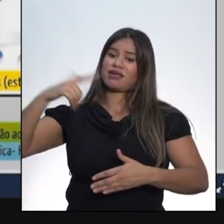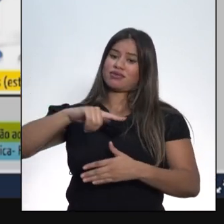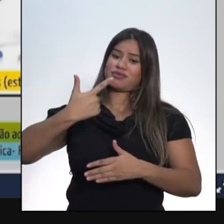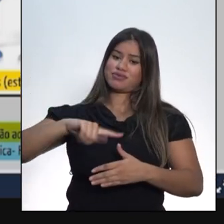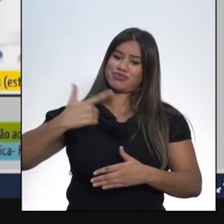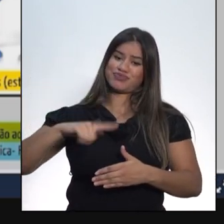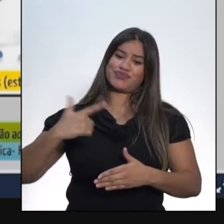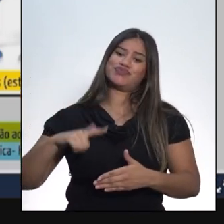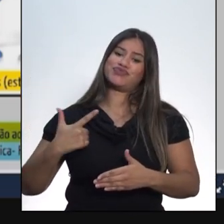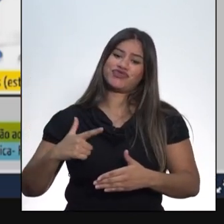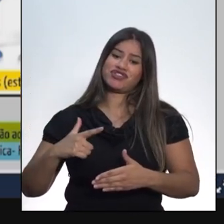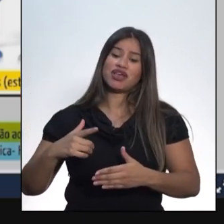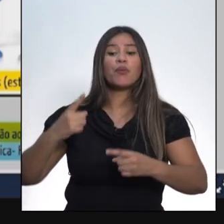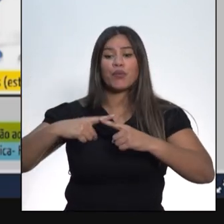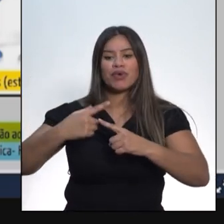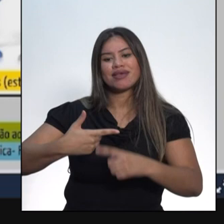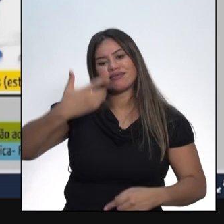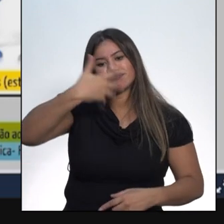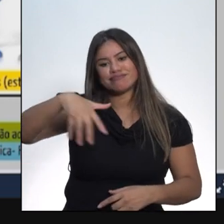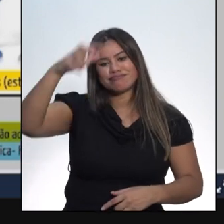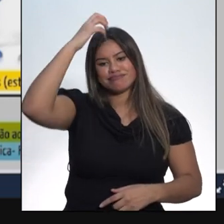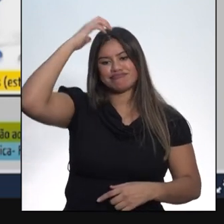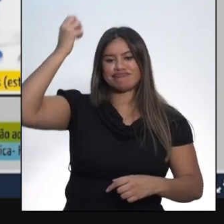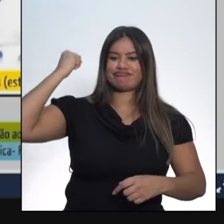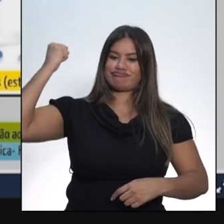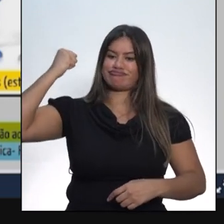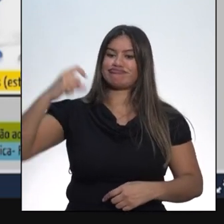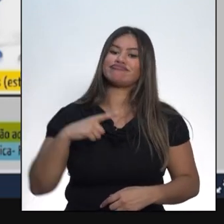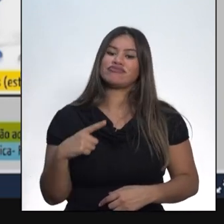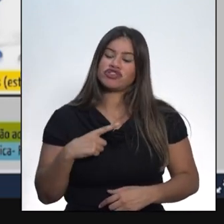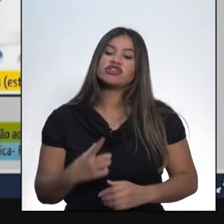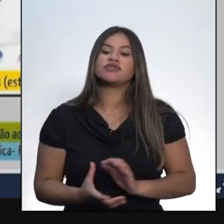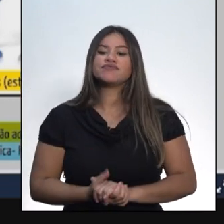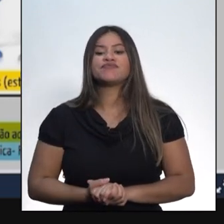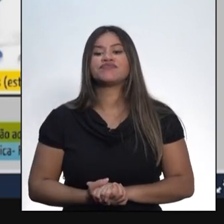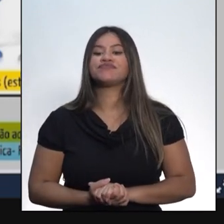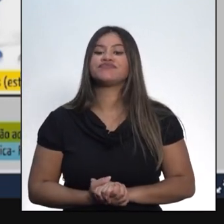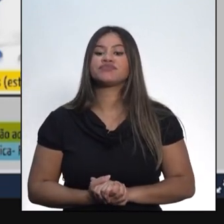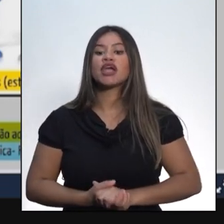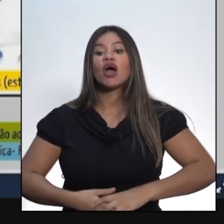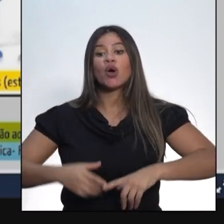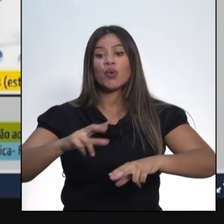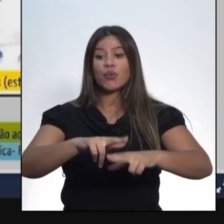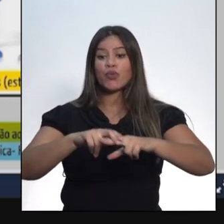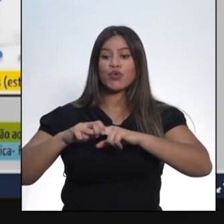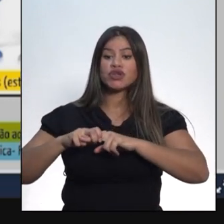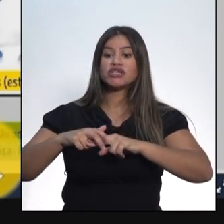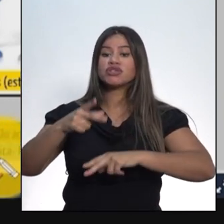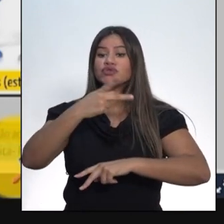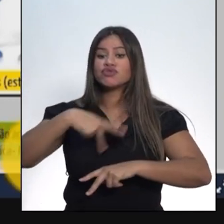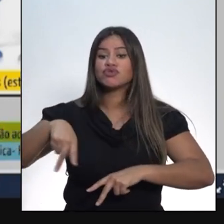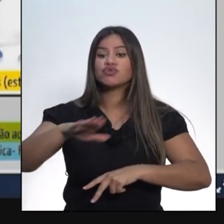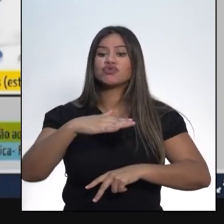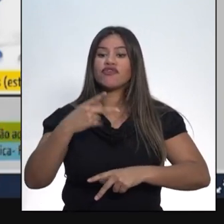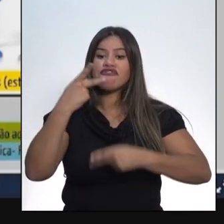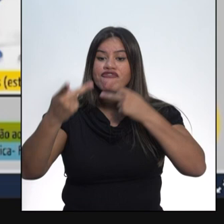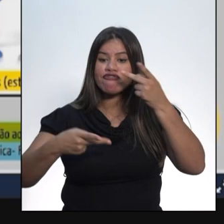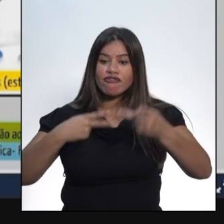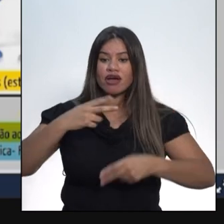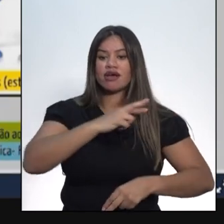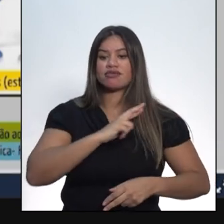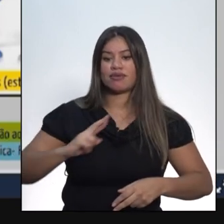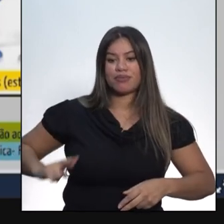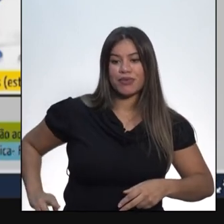governo centralizada da monarquia. Por essas razões, dizemos que a República Velha tinha uma estrutura de